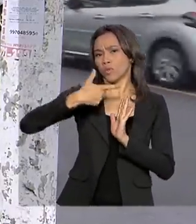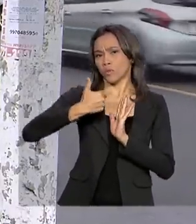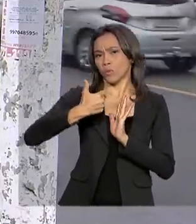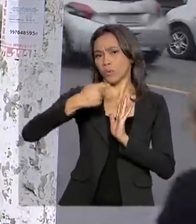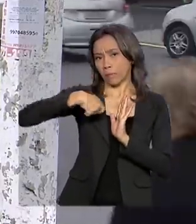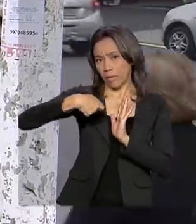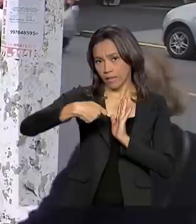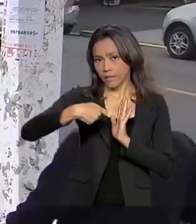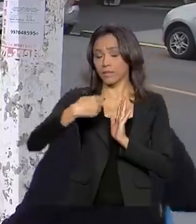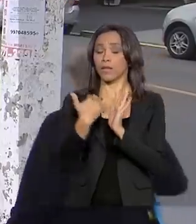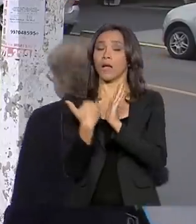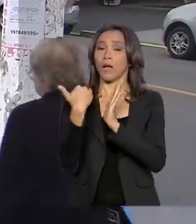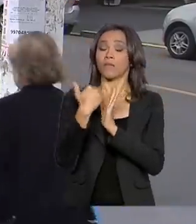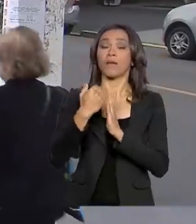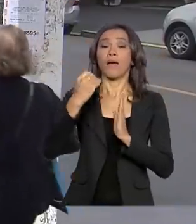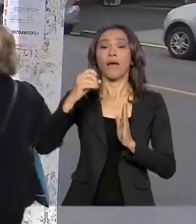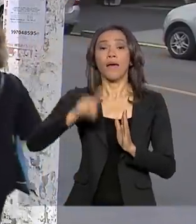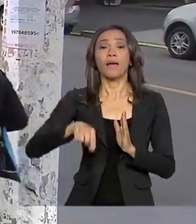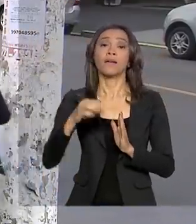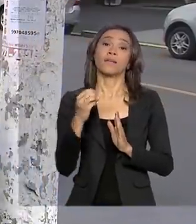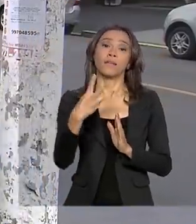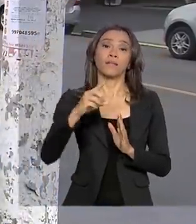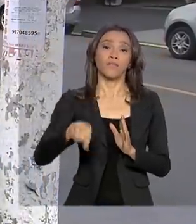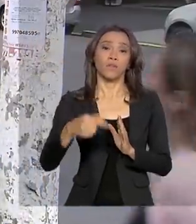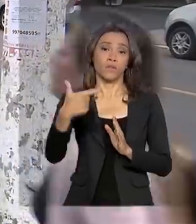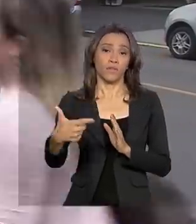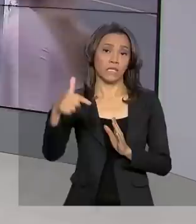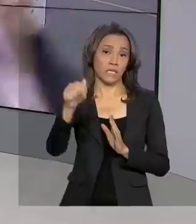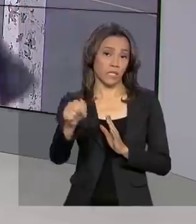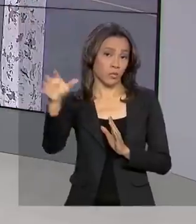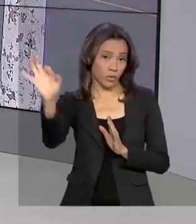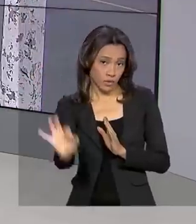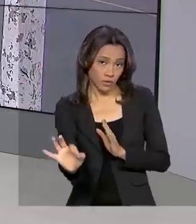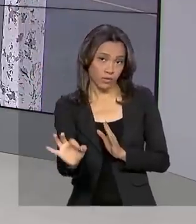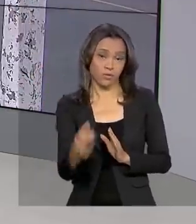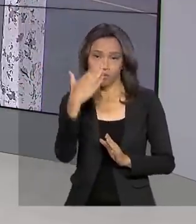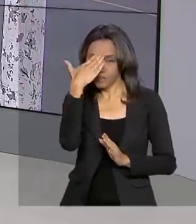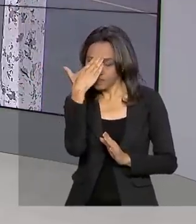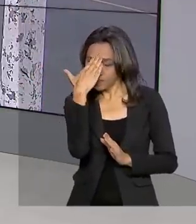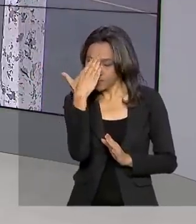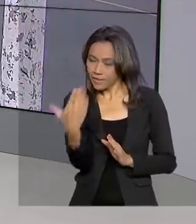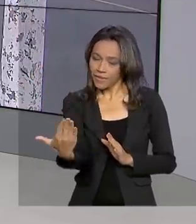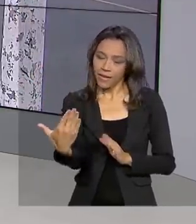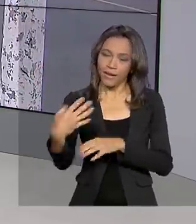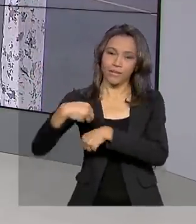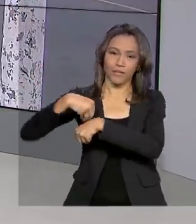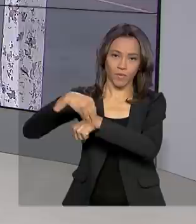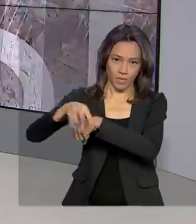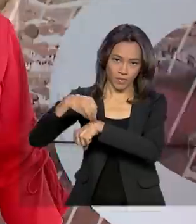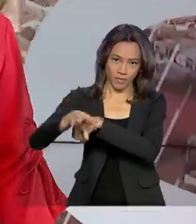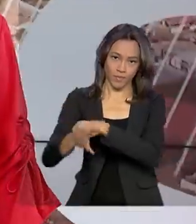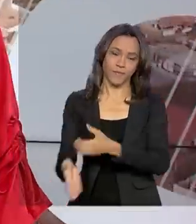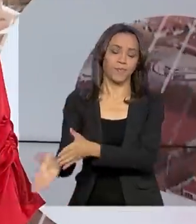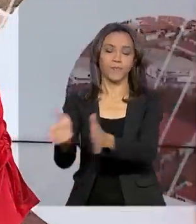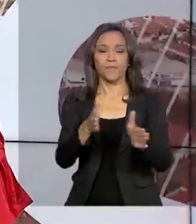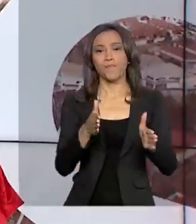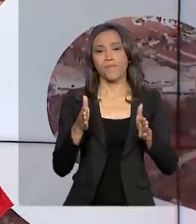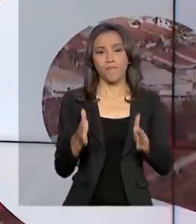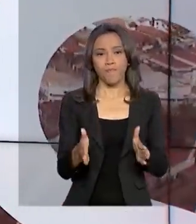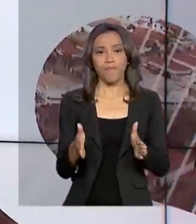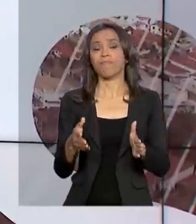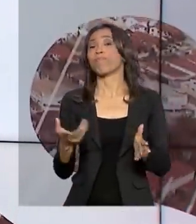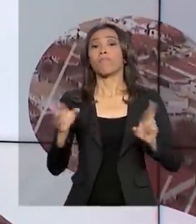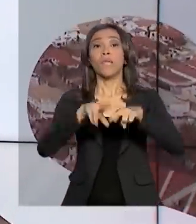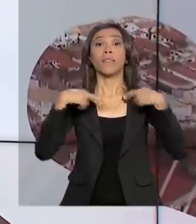alta é de 3,27%. Renata. Obrigada, Dimas, pelas suas informações ao vivo. E na